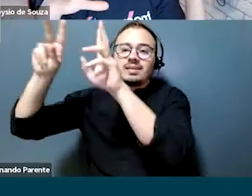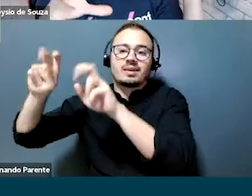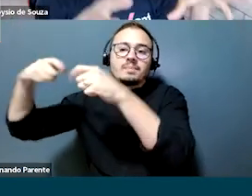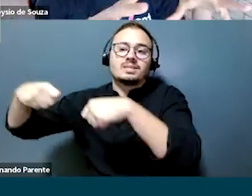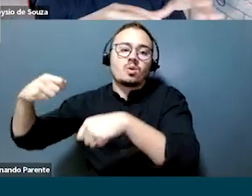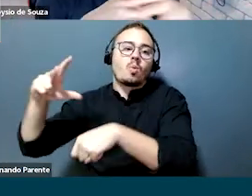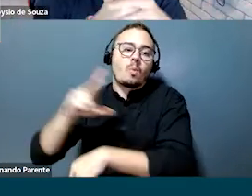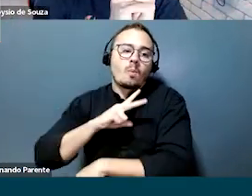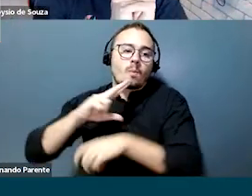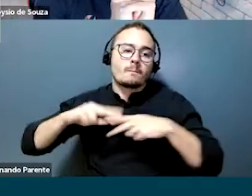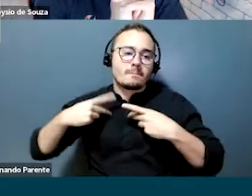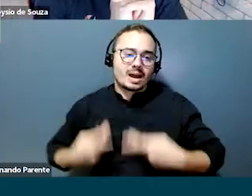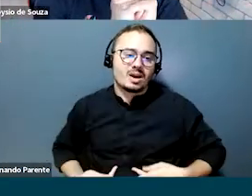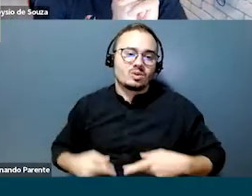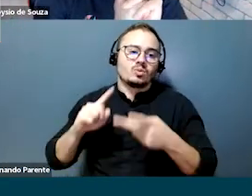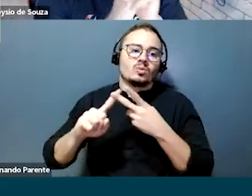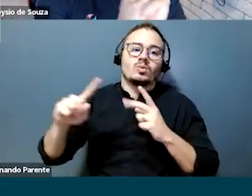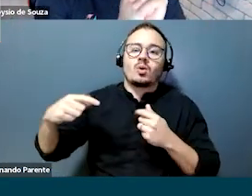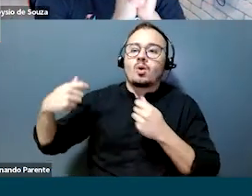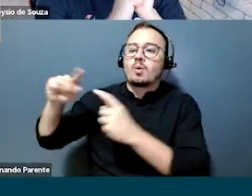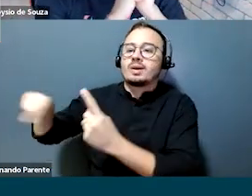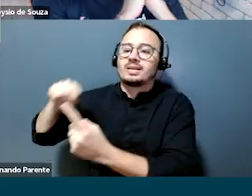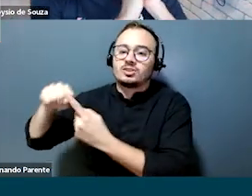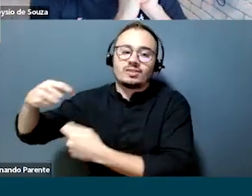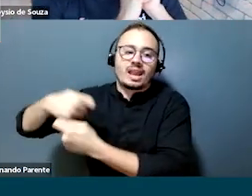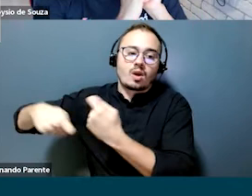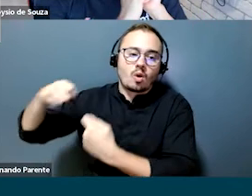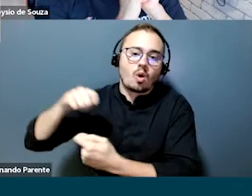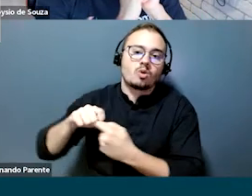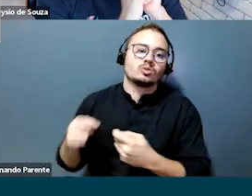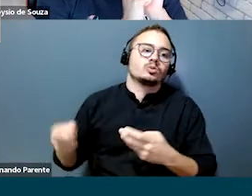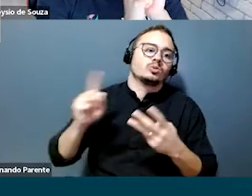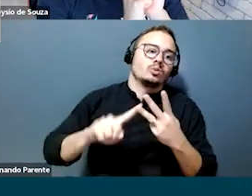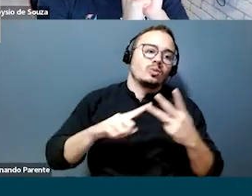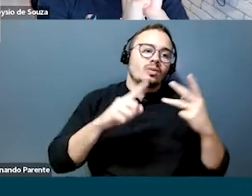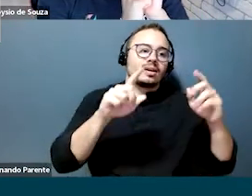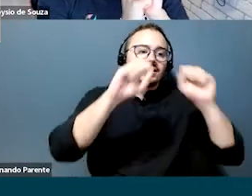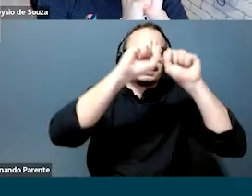viabilidade técnica, ele não é suficiente para a gente aqui, né?